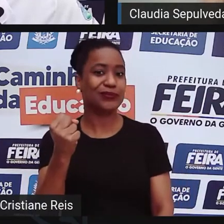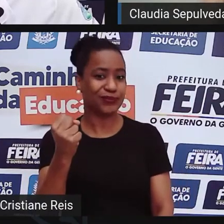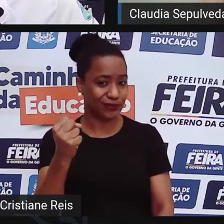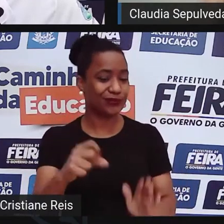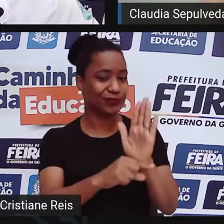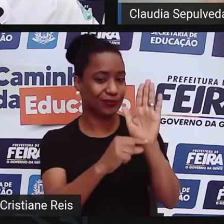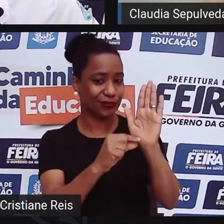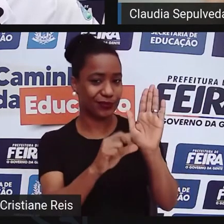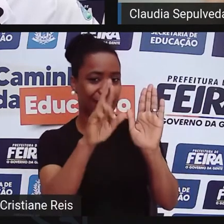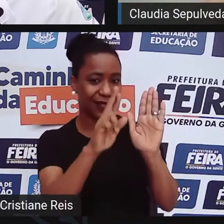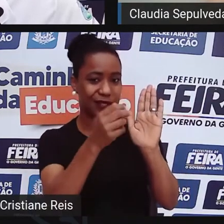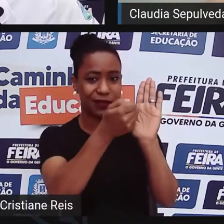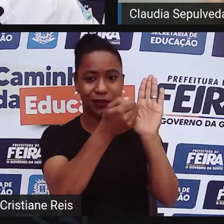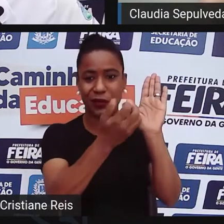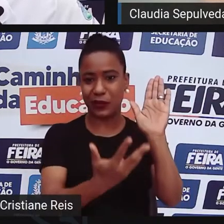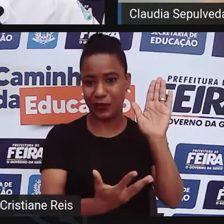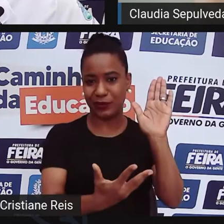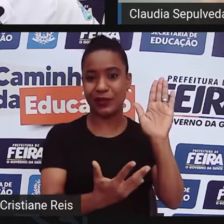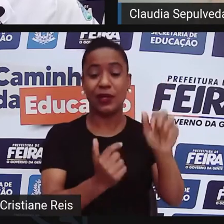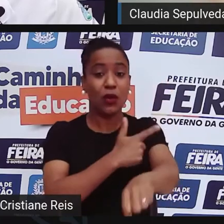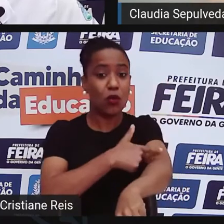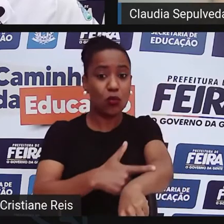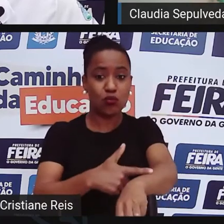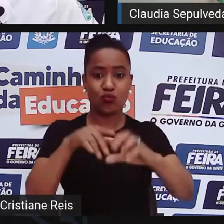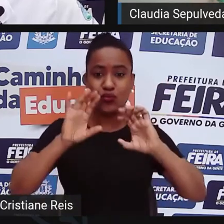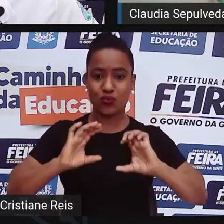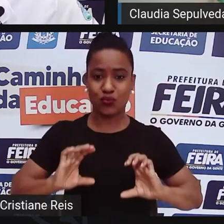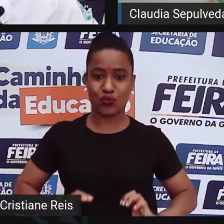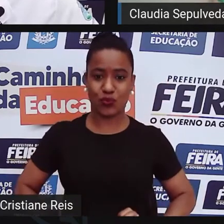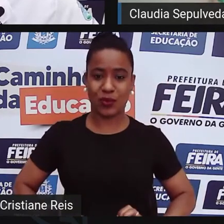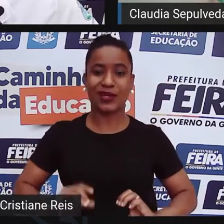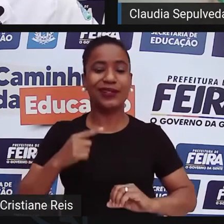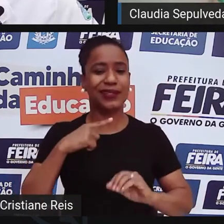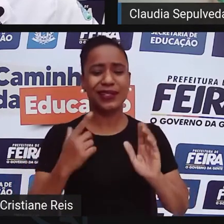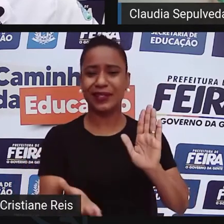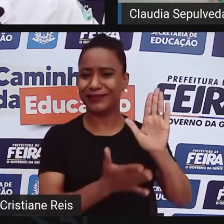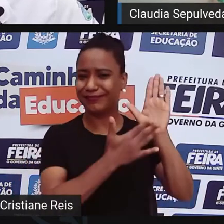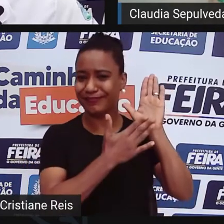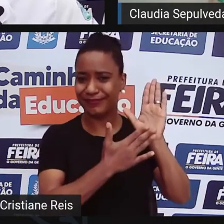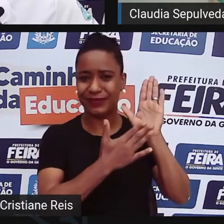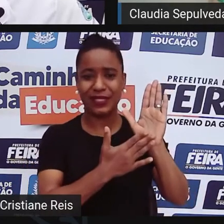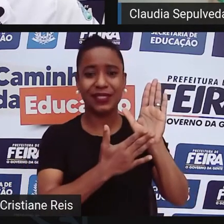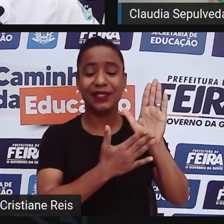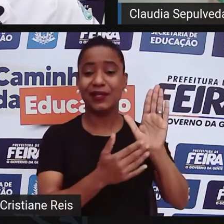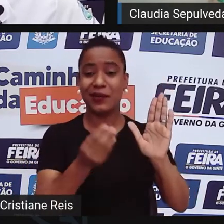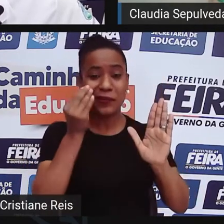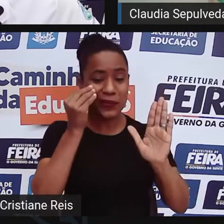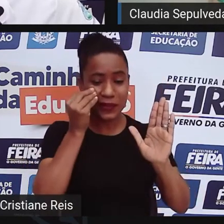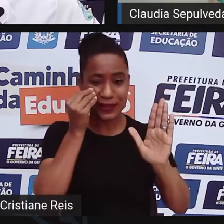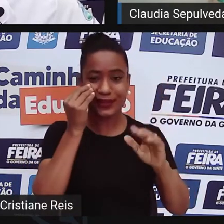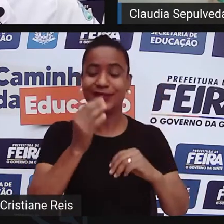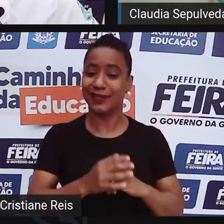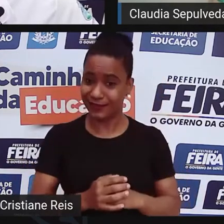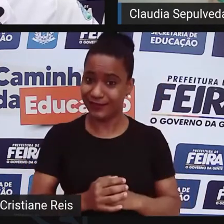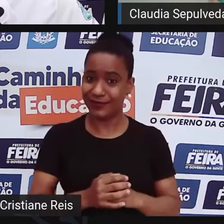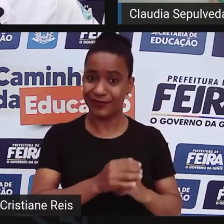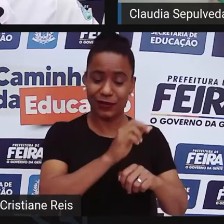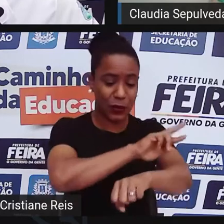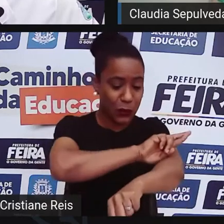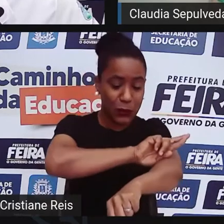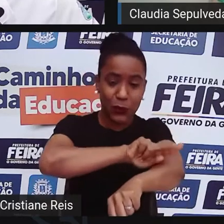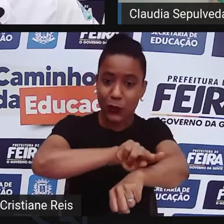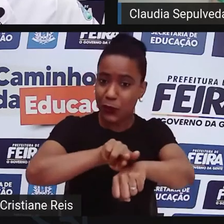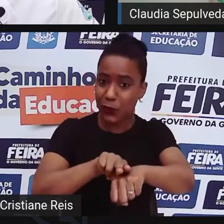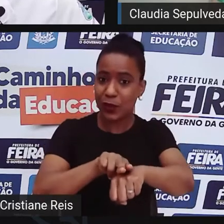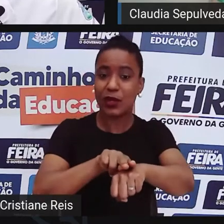Então, eu diria que o racismo científico são esses discursos e práticas, com base nesse conceito de raça, para classificar a